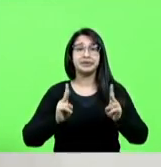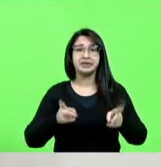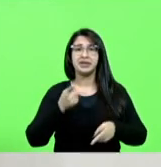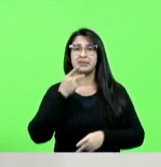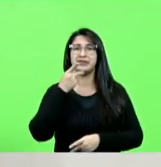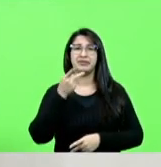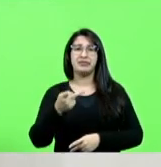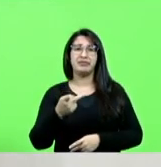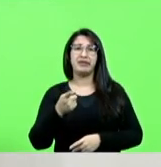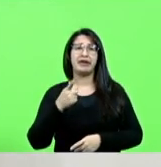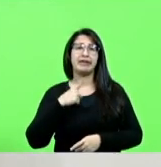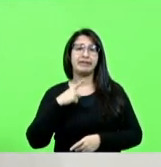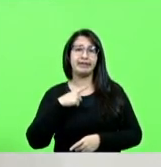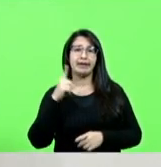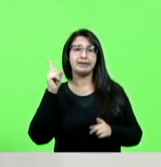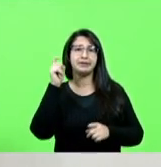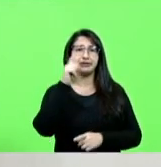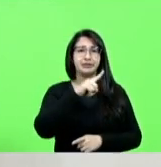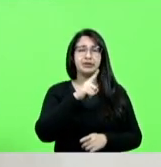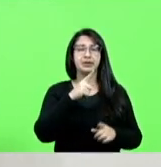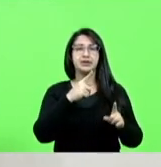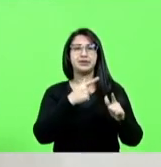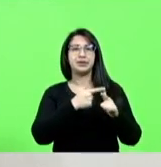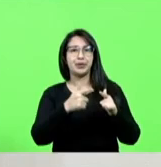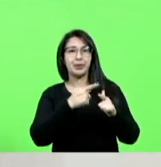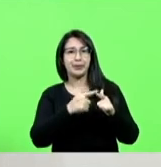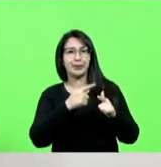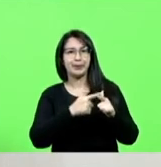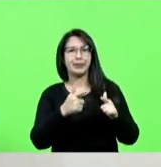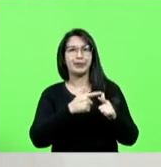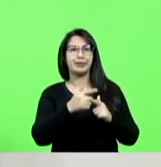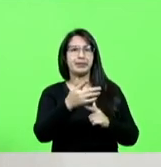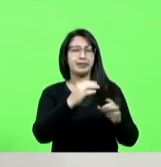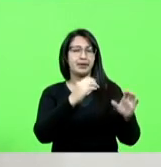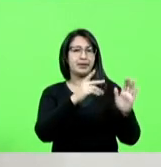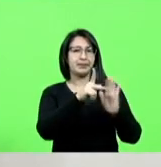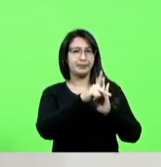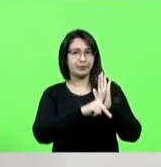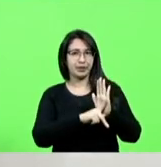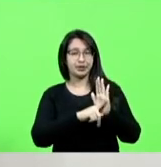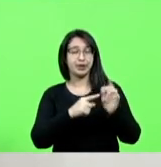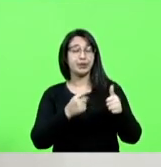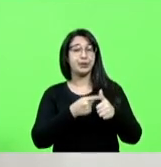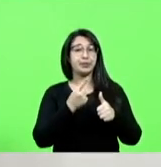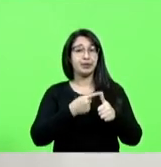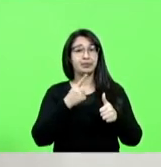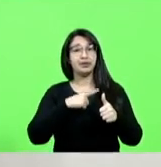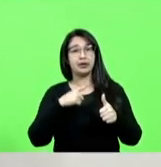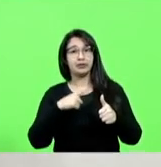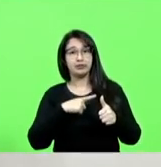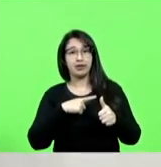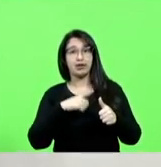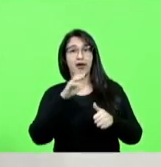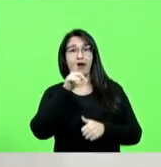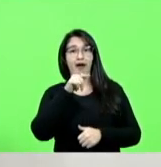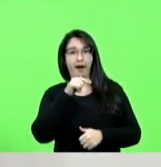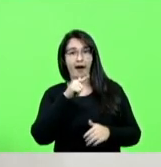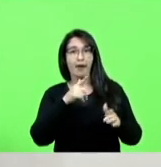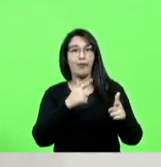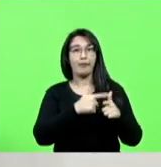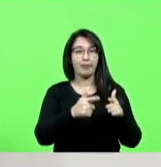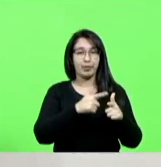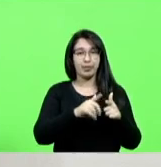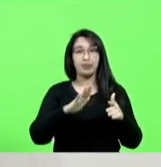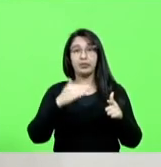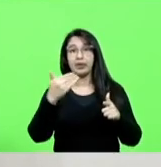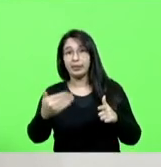defeito no projeto sempre tem um problema no projeto primeiro o projeto tinha um problema hidráulico depois o projeto tinha um problema